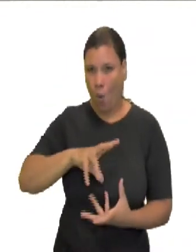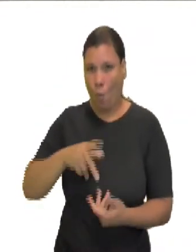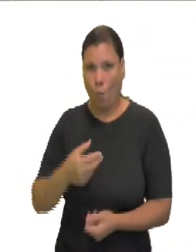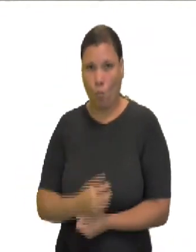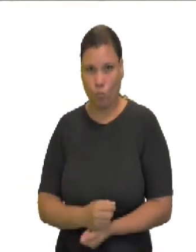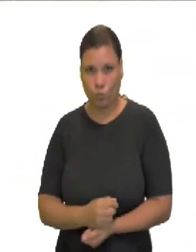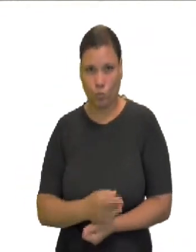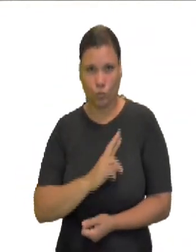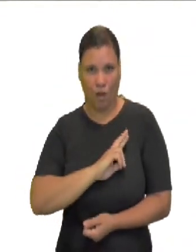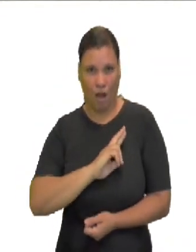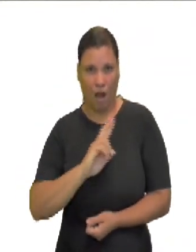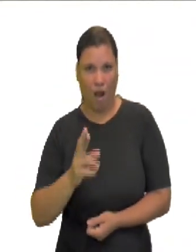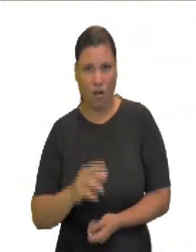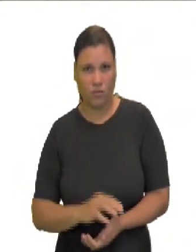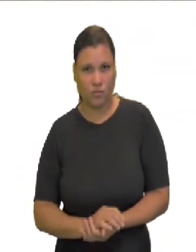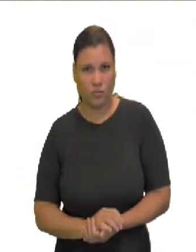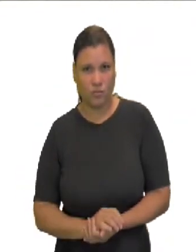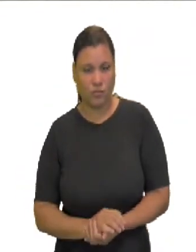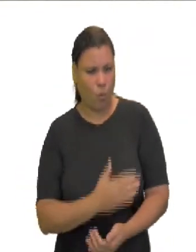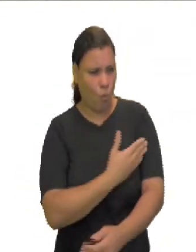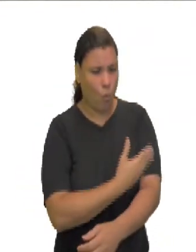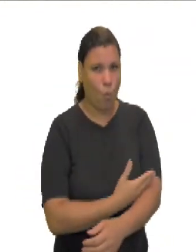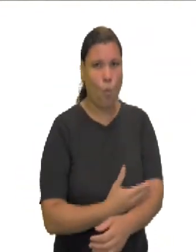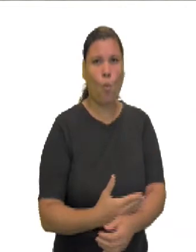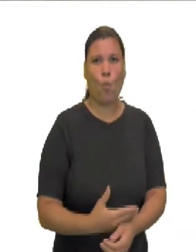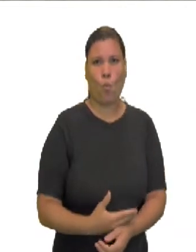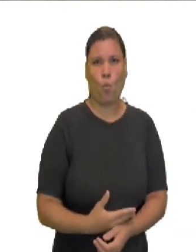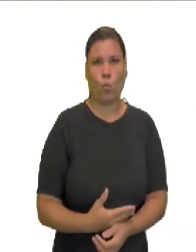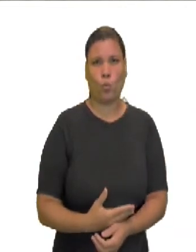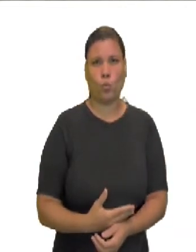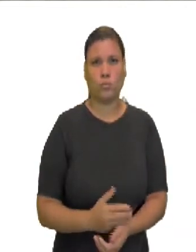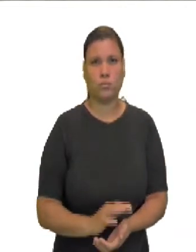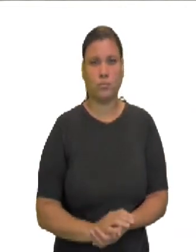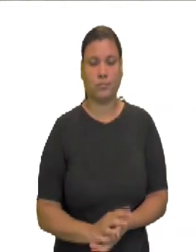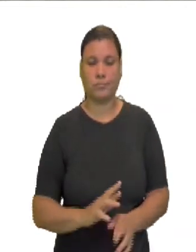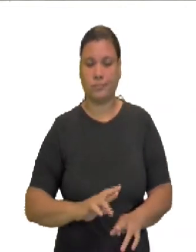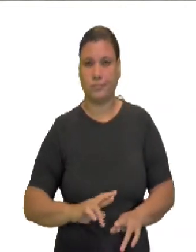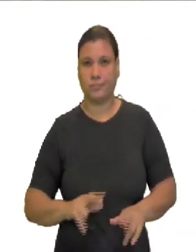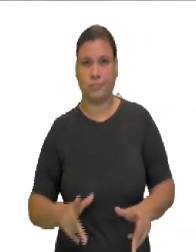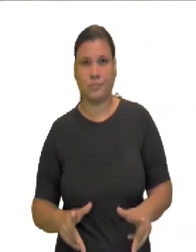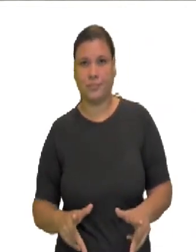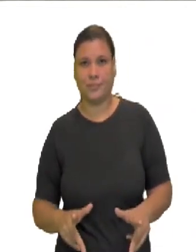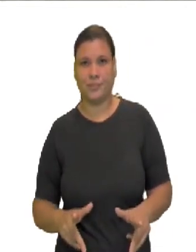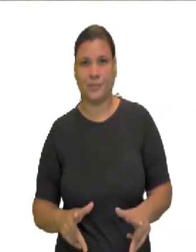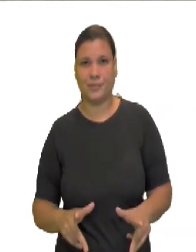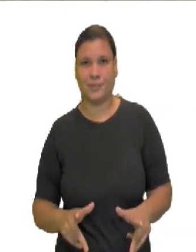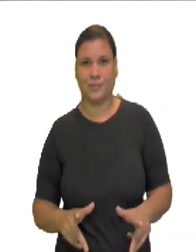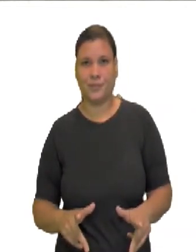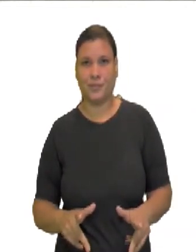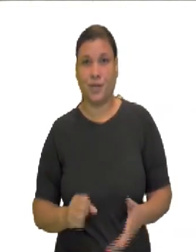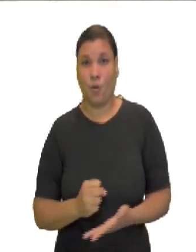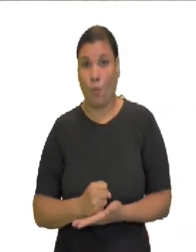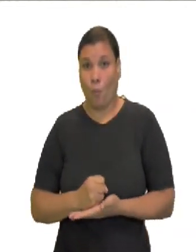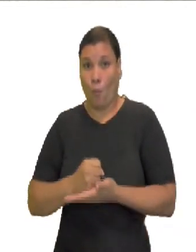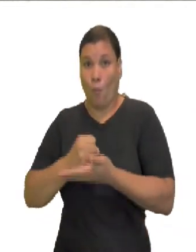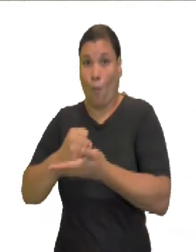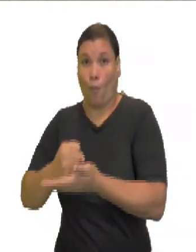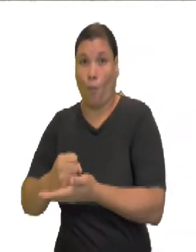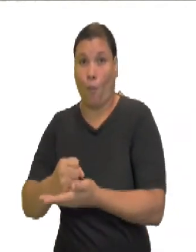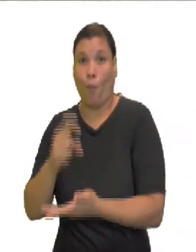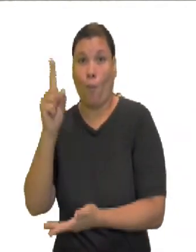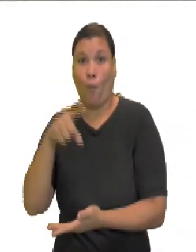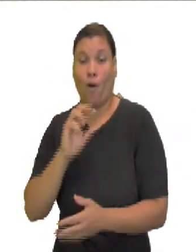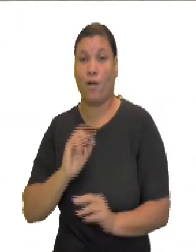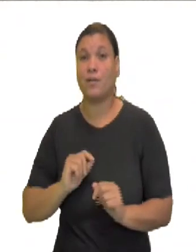e começou a ter a própria linha de raciocínio, os pilares fixos das religiões. Então, eles